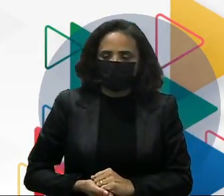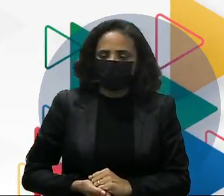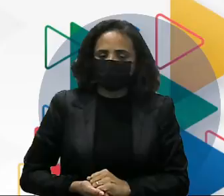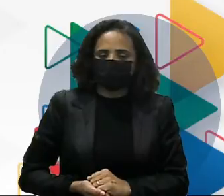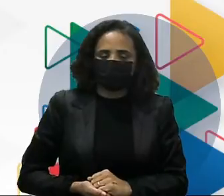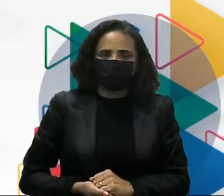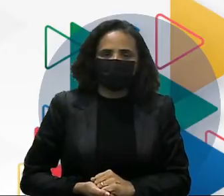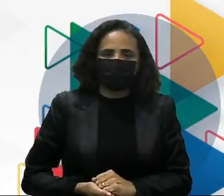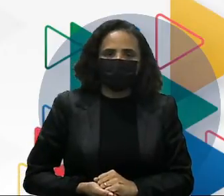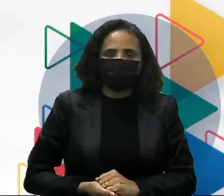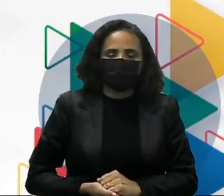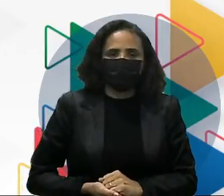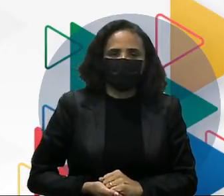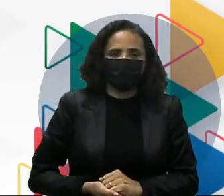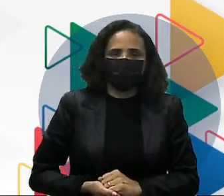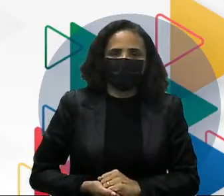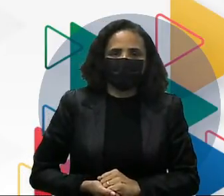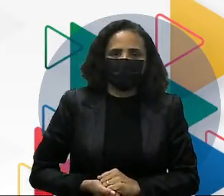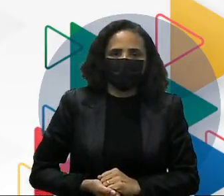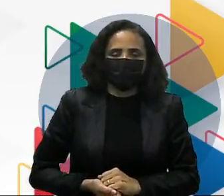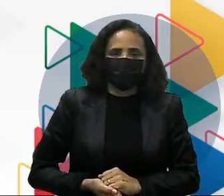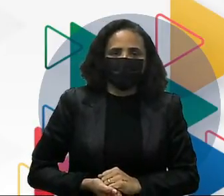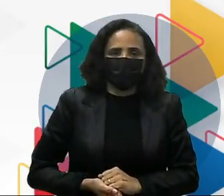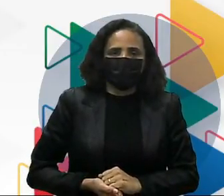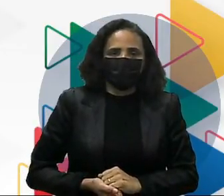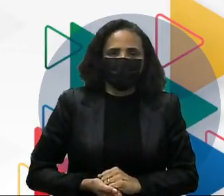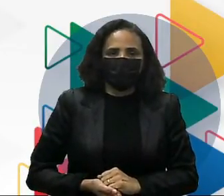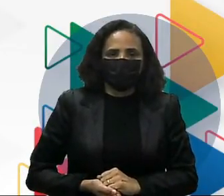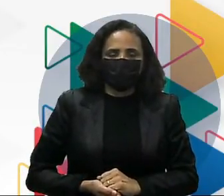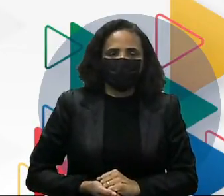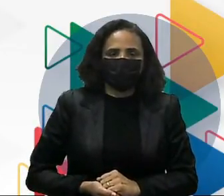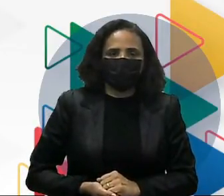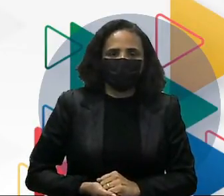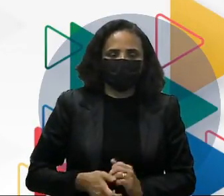Considerando o contexto e a gramática, A,